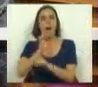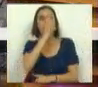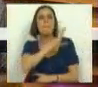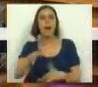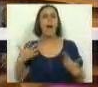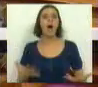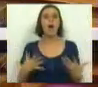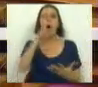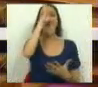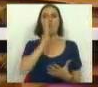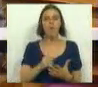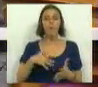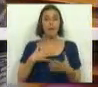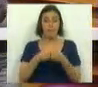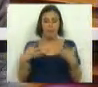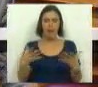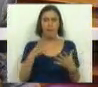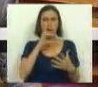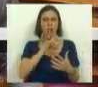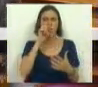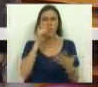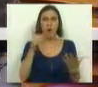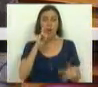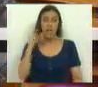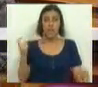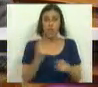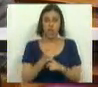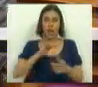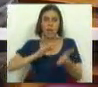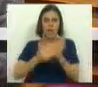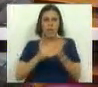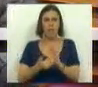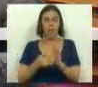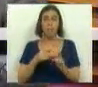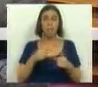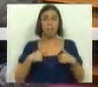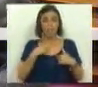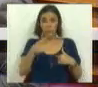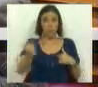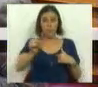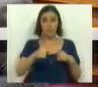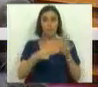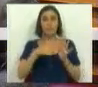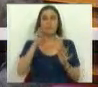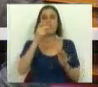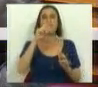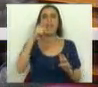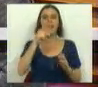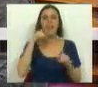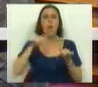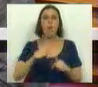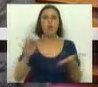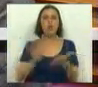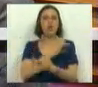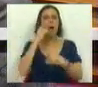prática do atual governo. Há um aumentar de forma desmesurada a exigência dos exames. E as palavras não são minhas. Cito Santana Castilho num artigo